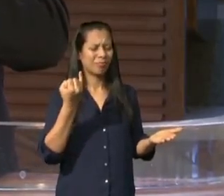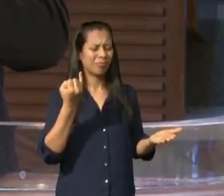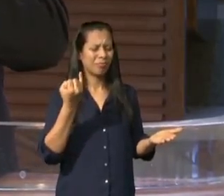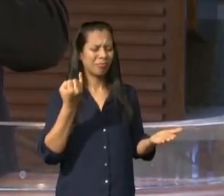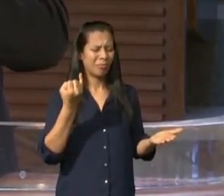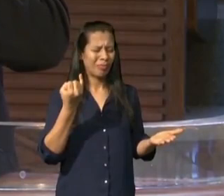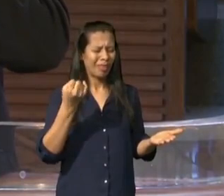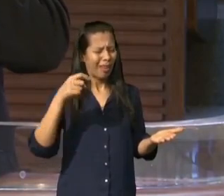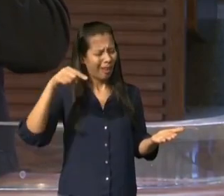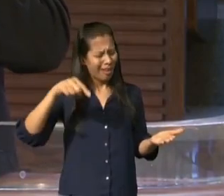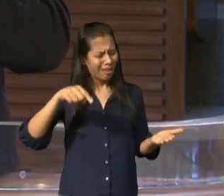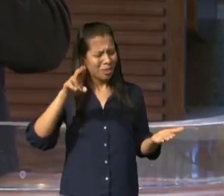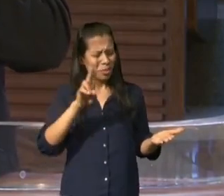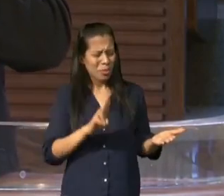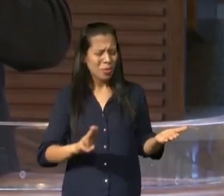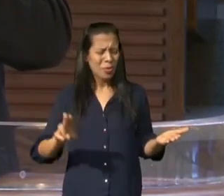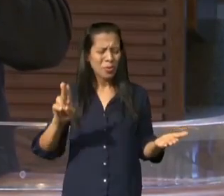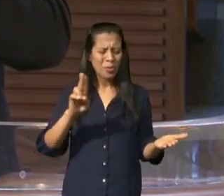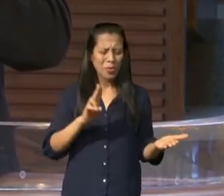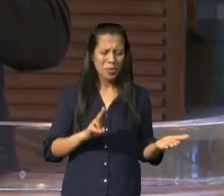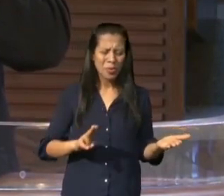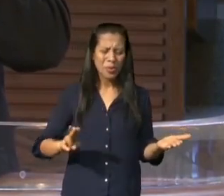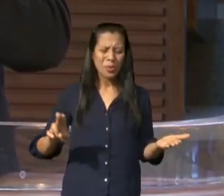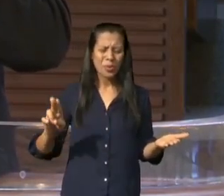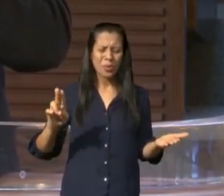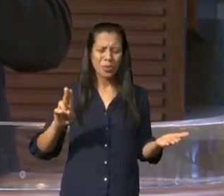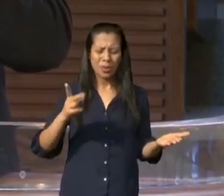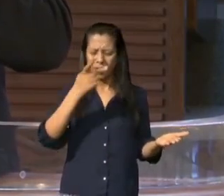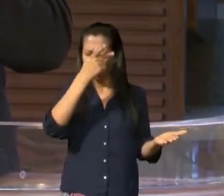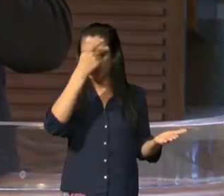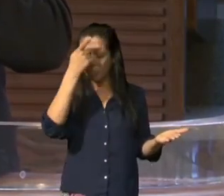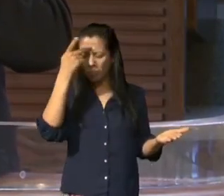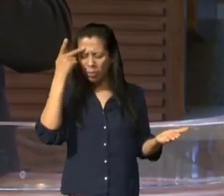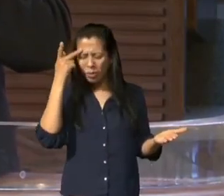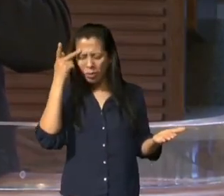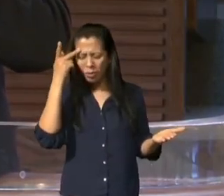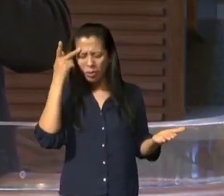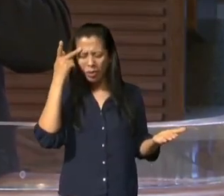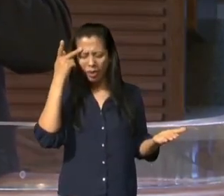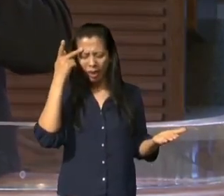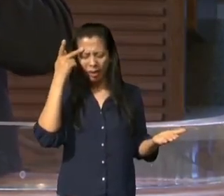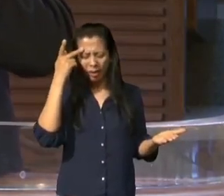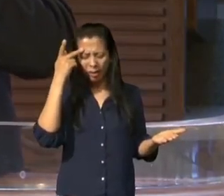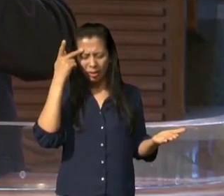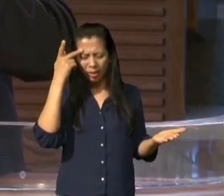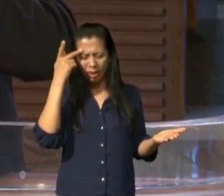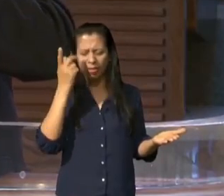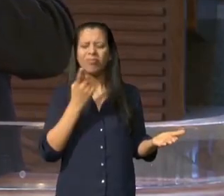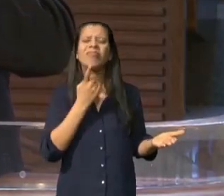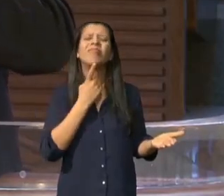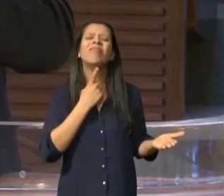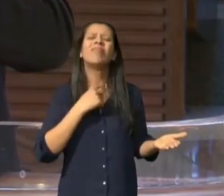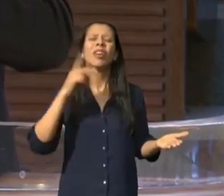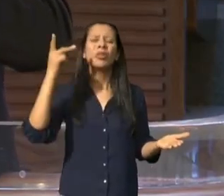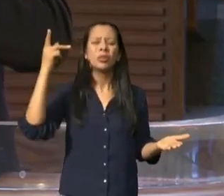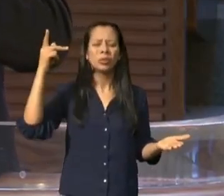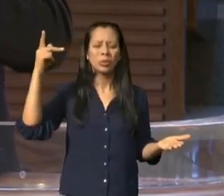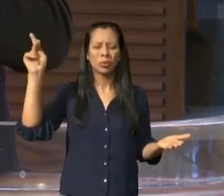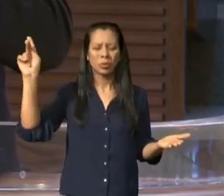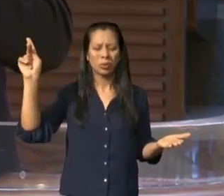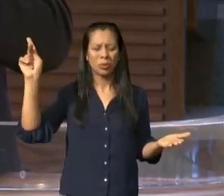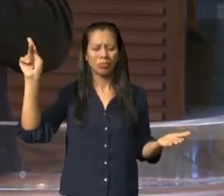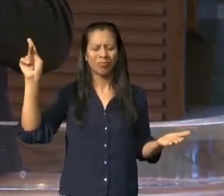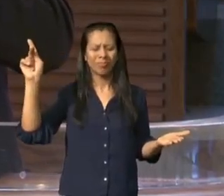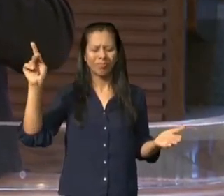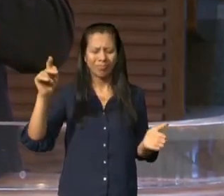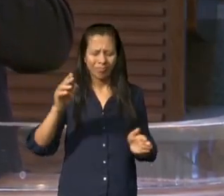Senhor tem usado os teus servos para que ministrem a tua vontade e aquilo que o Senhor quer nos dizer por isso